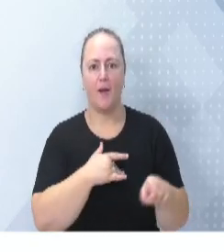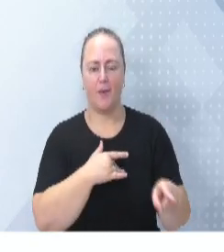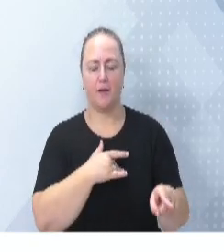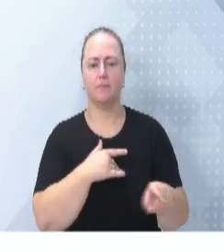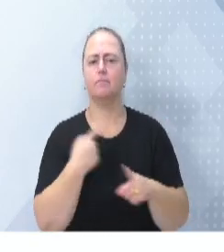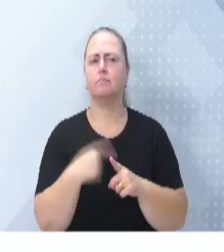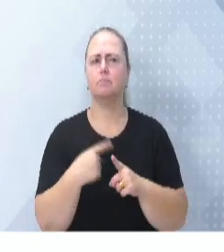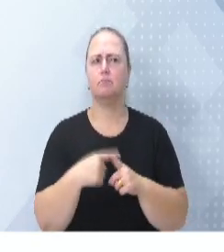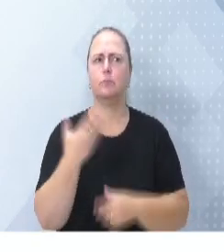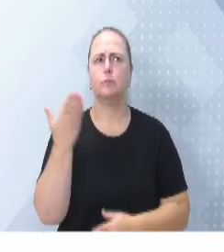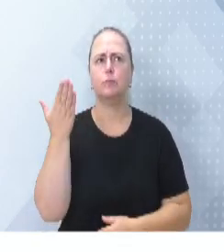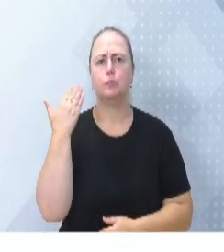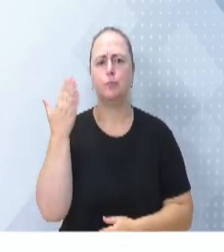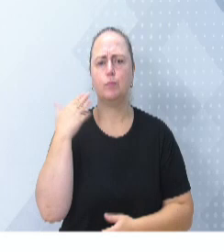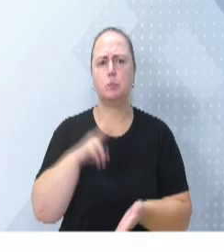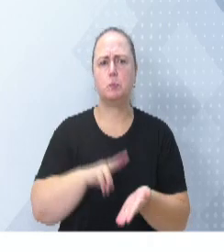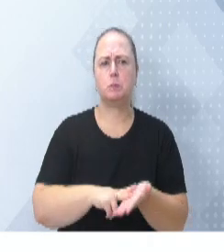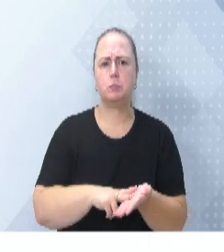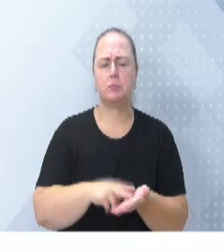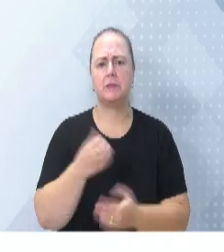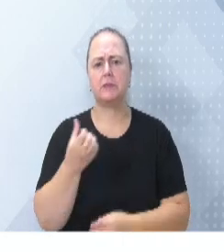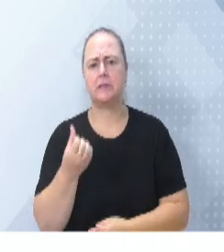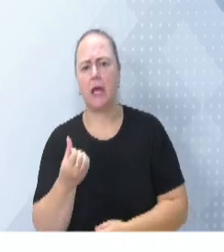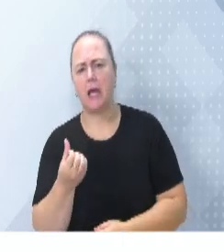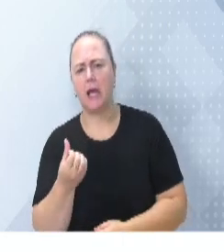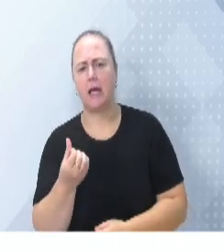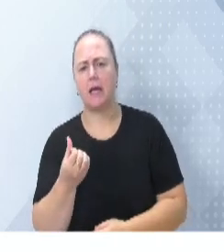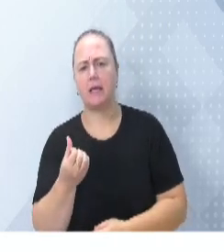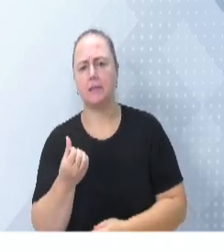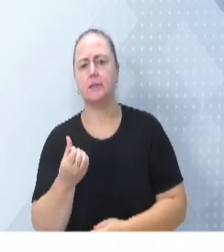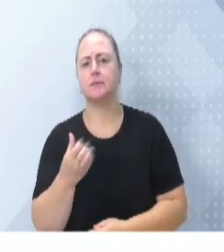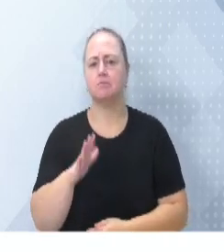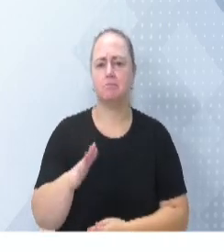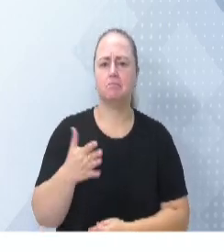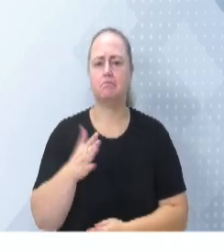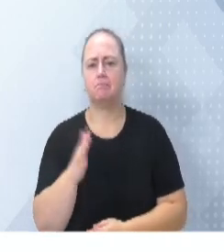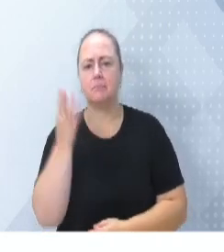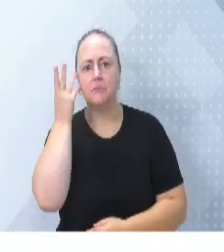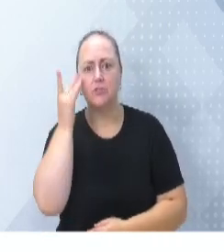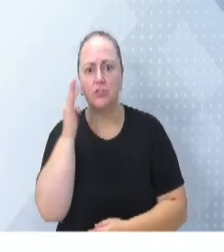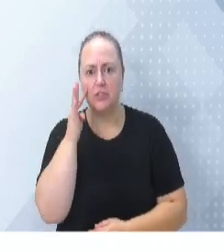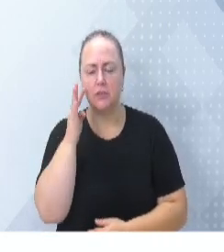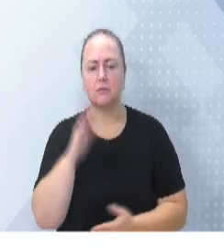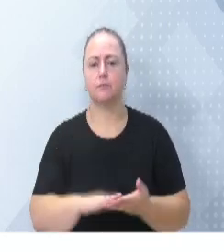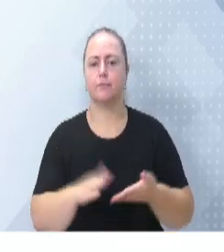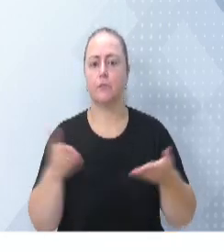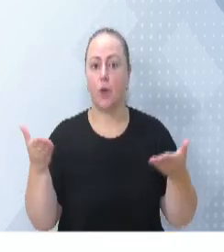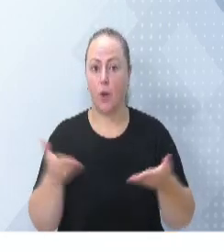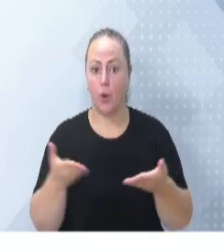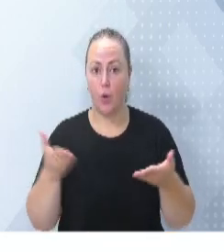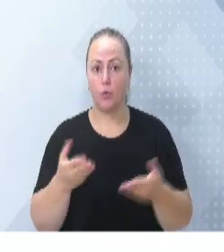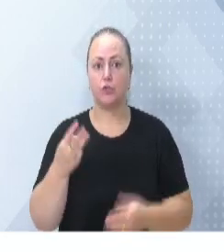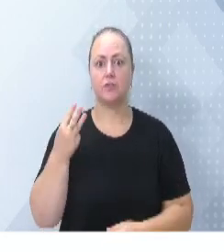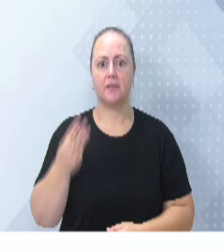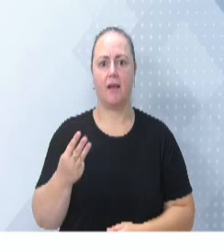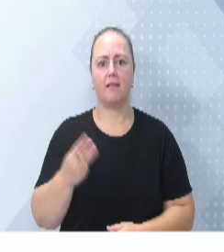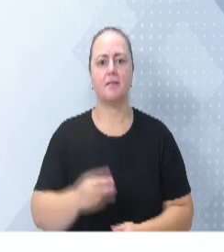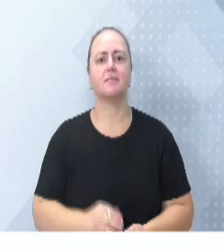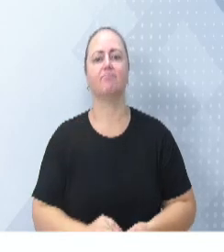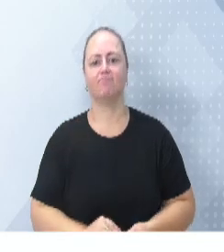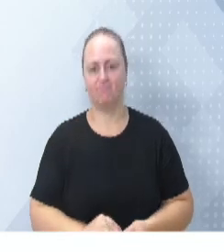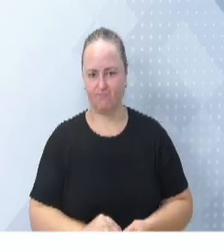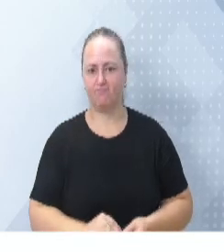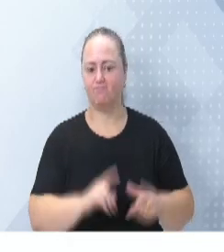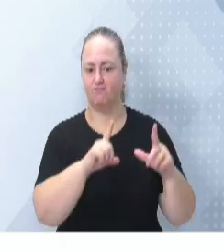permanência no Hospital Santo Antônio de 6,2, e hoje nós estamos com uma média de permanência do paciente internado de 3,5. Ou